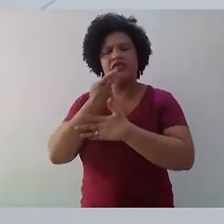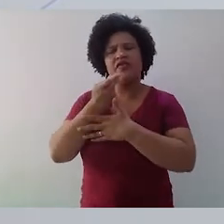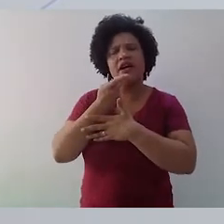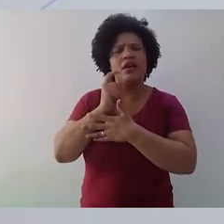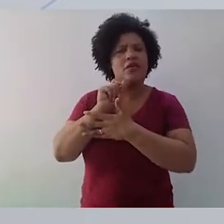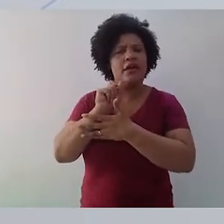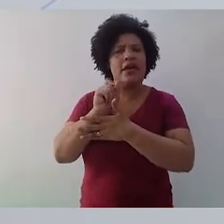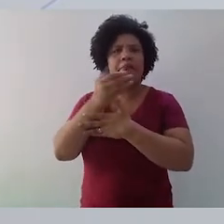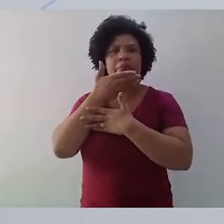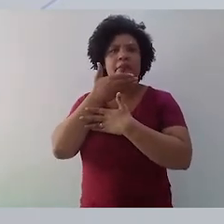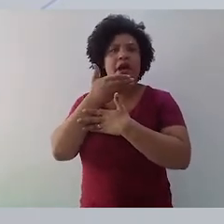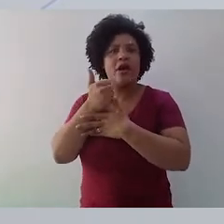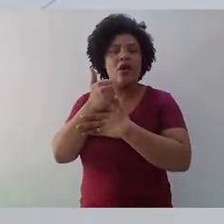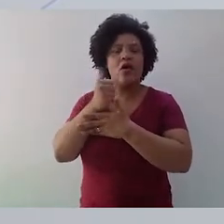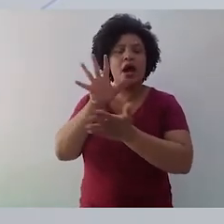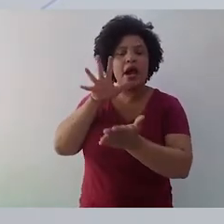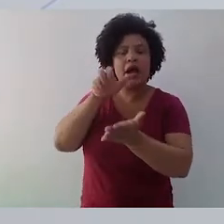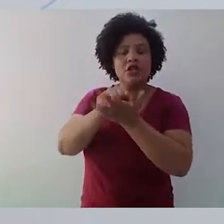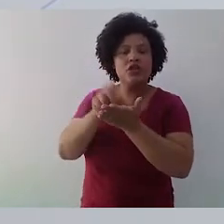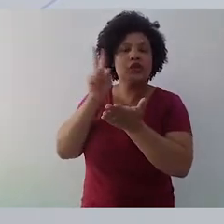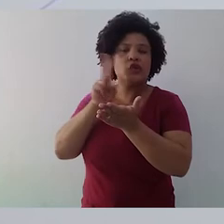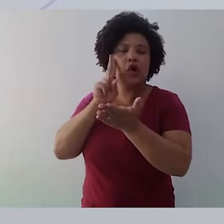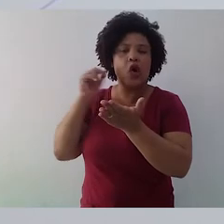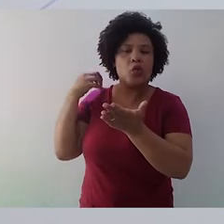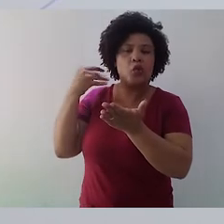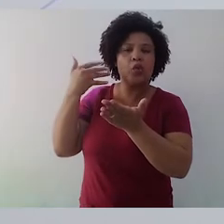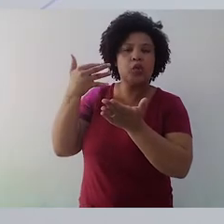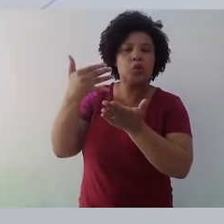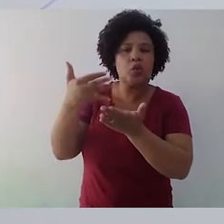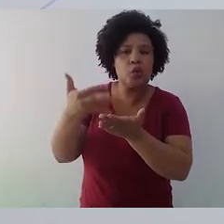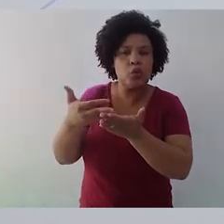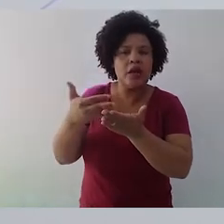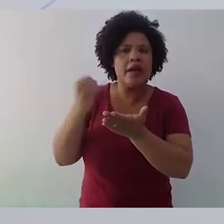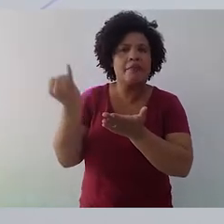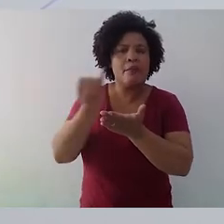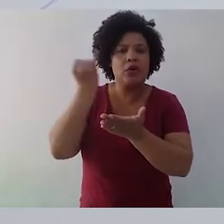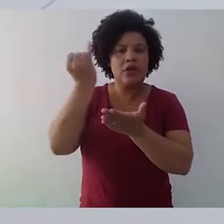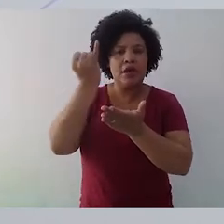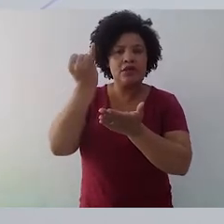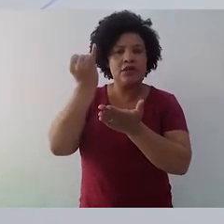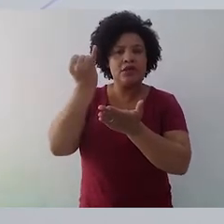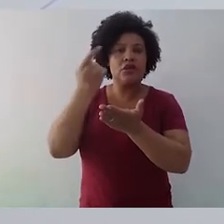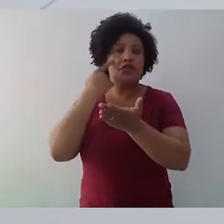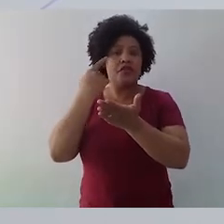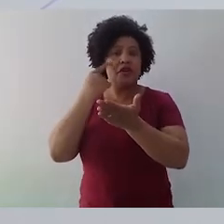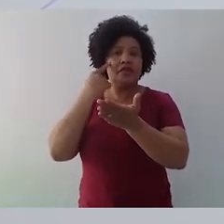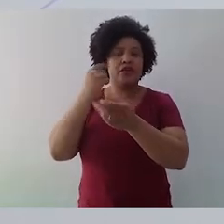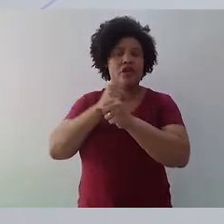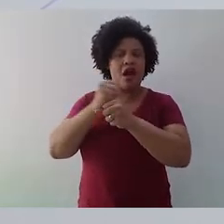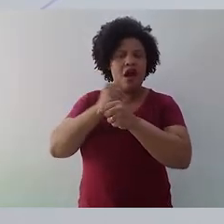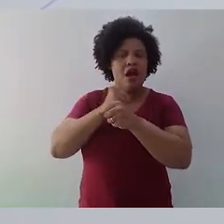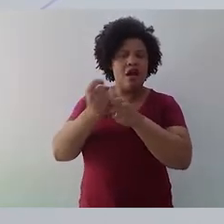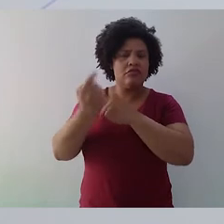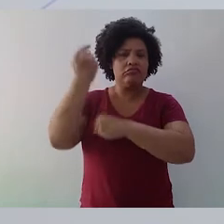história e literatura é a mesma coisa? A gente vai ver que, desde Luciano de Samosata, não são bem a mesma coisa. Mas, assim como